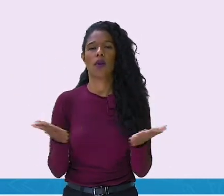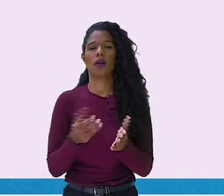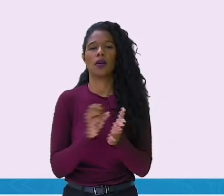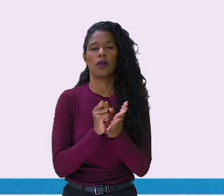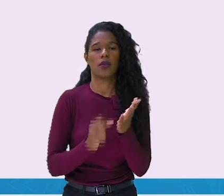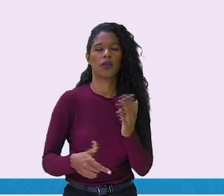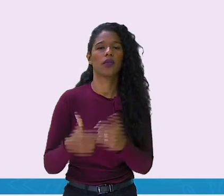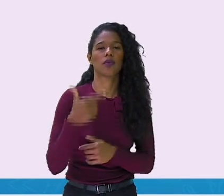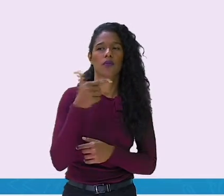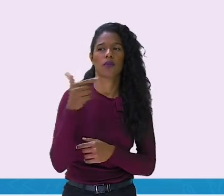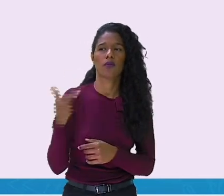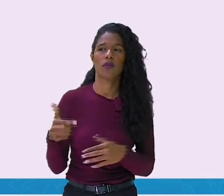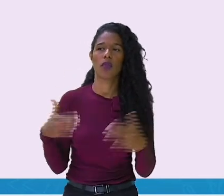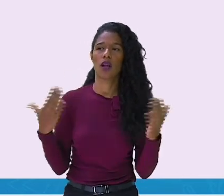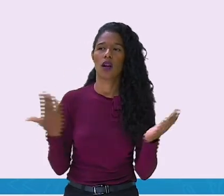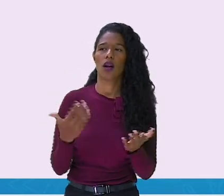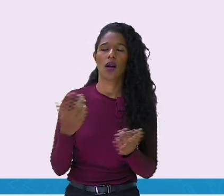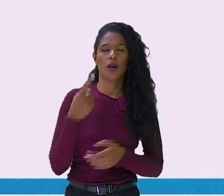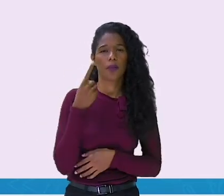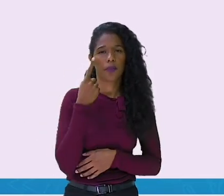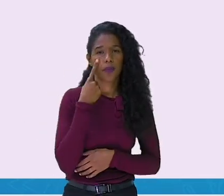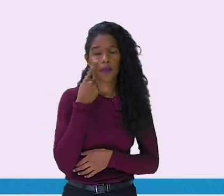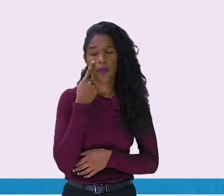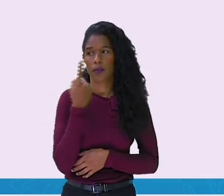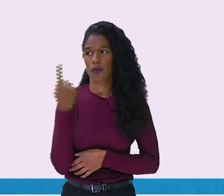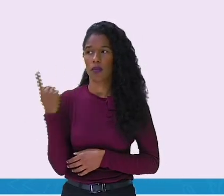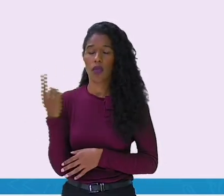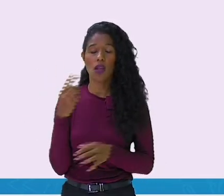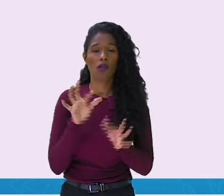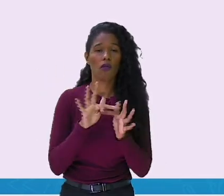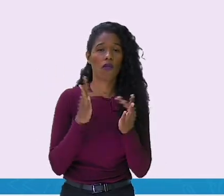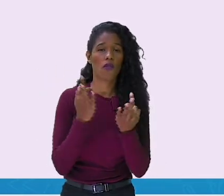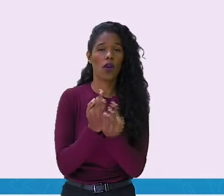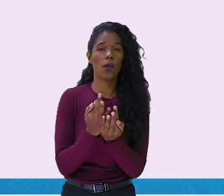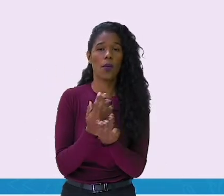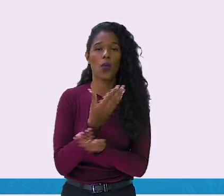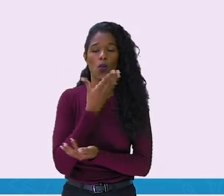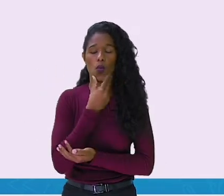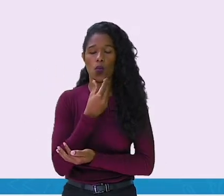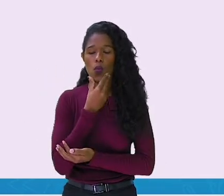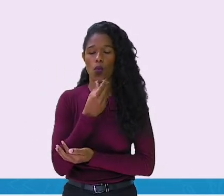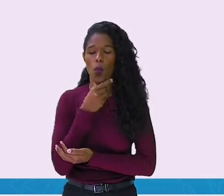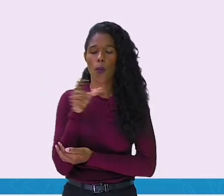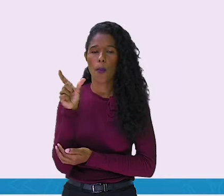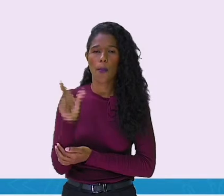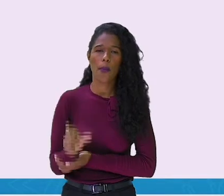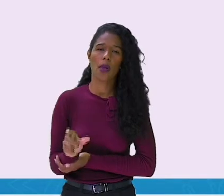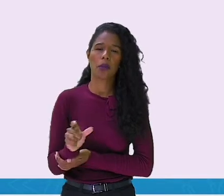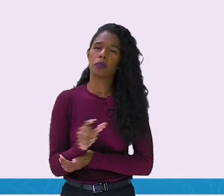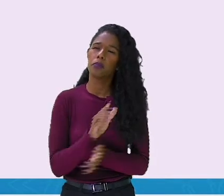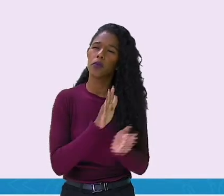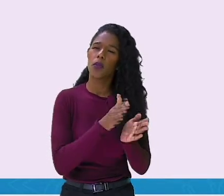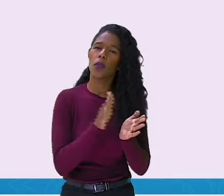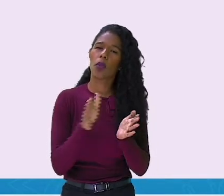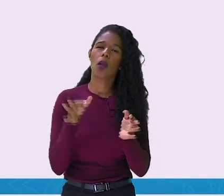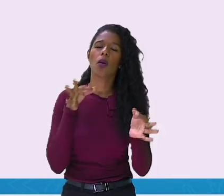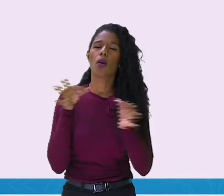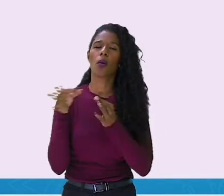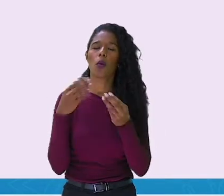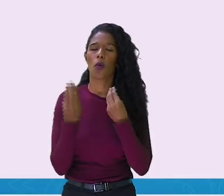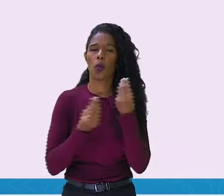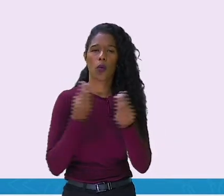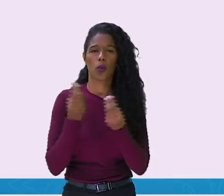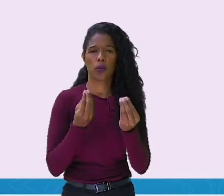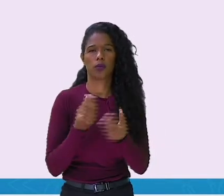Em que ordem a família de Pedro está? Vocês aprenderam que crescente é do